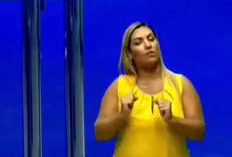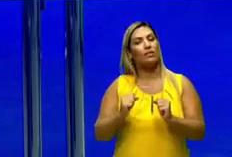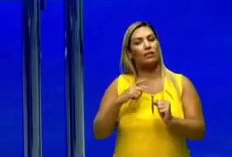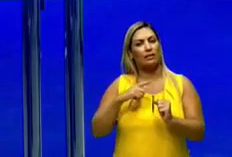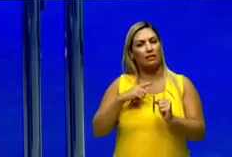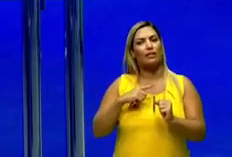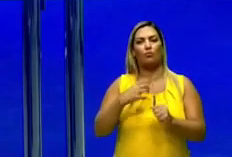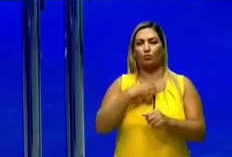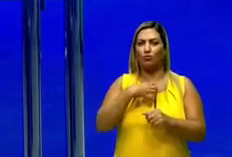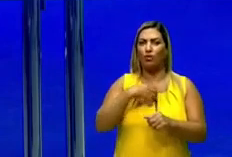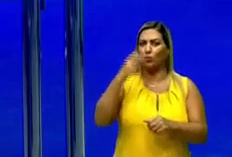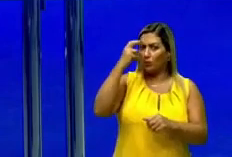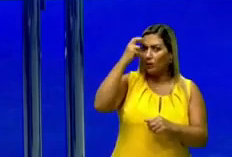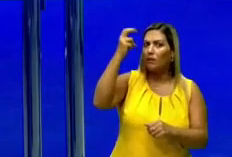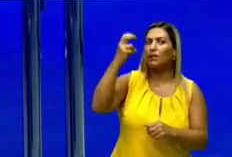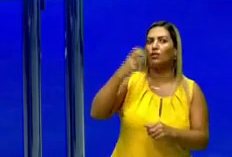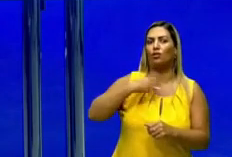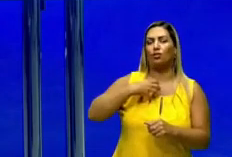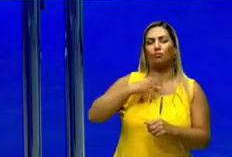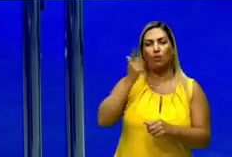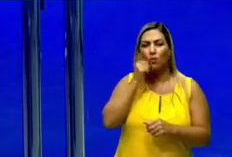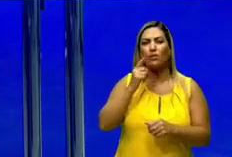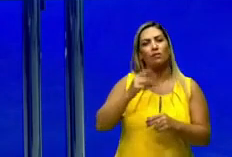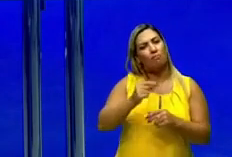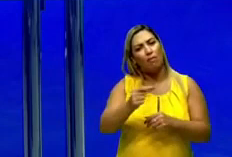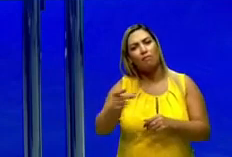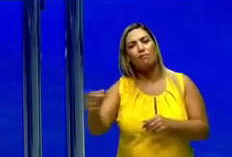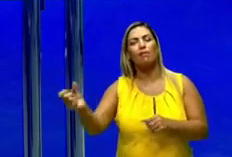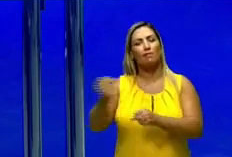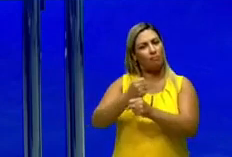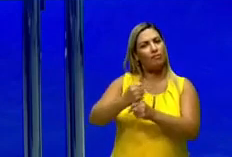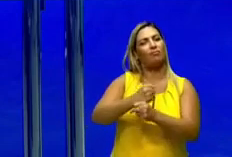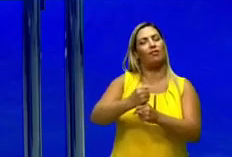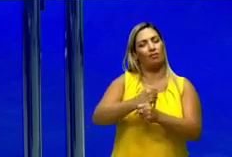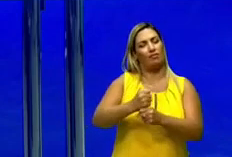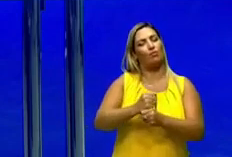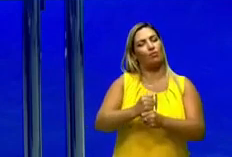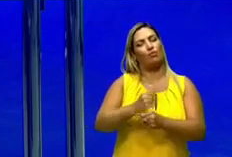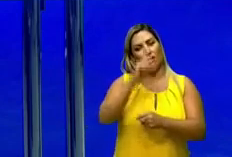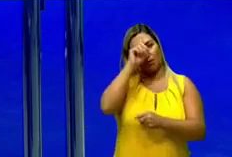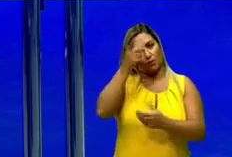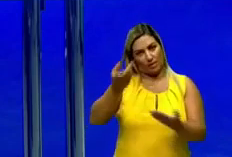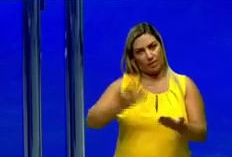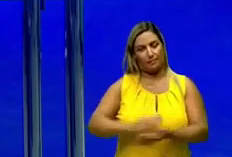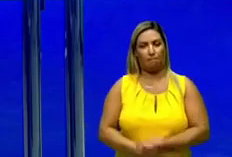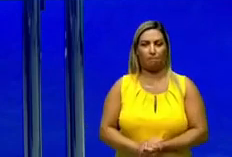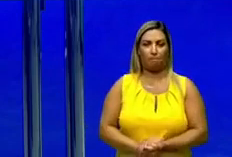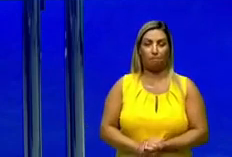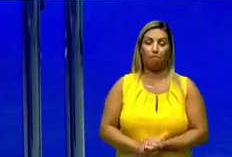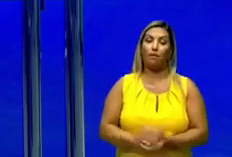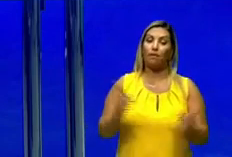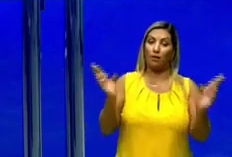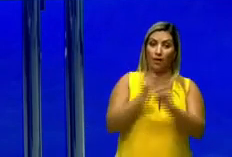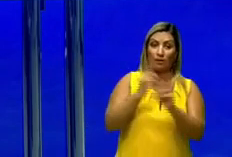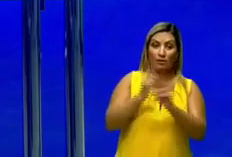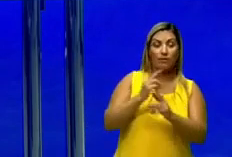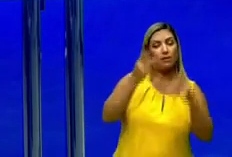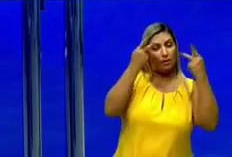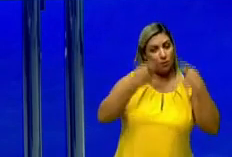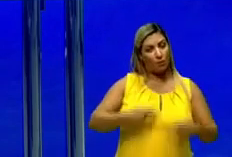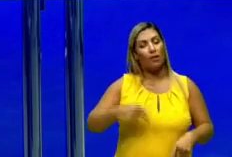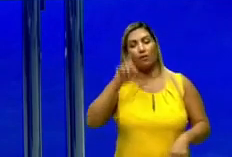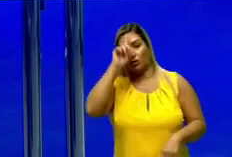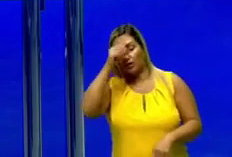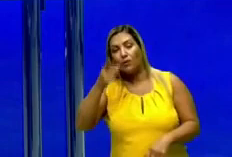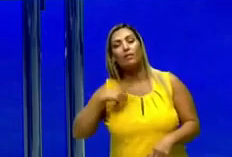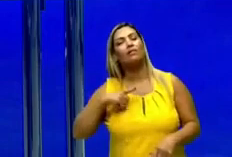para poder, esse recurso, ele durar muitos e muitos anos. Certo? A relação com a humanidade e natureza, durante muito tempo